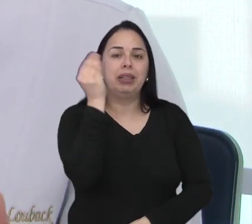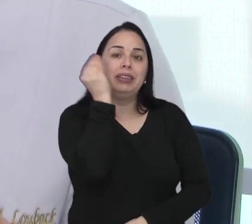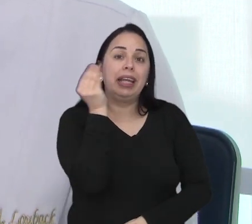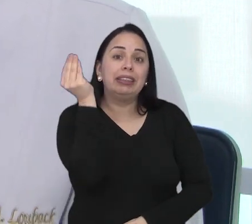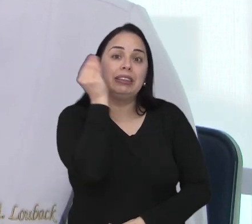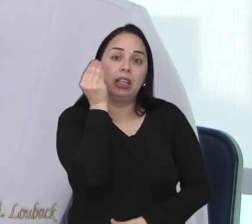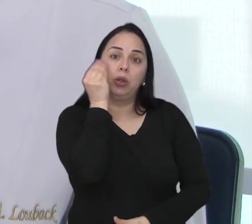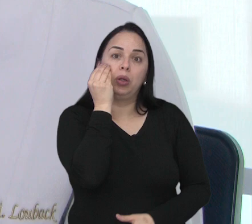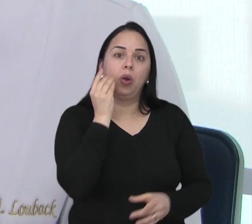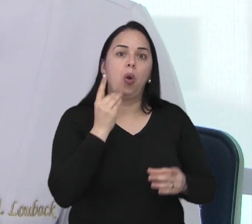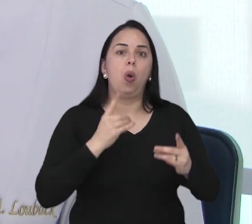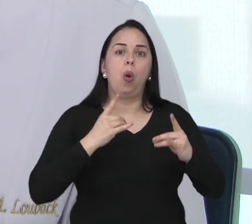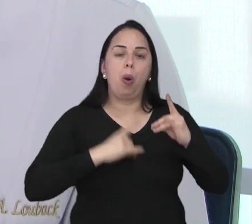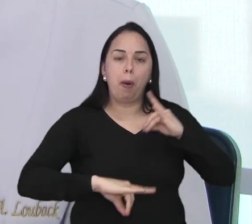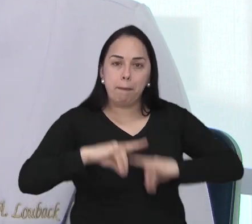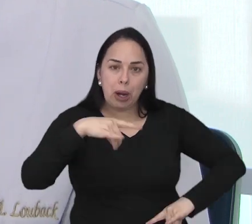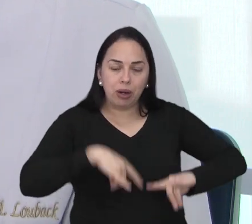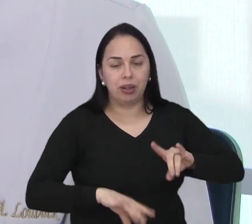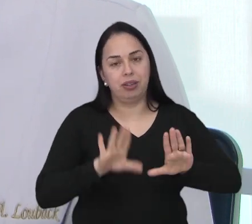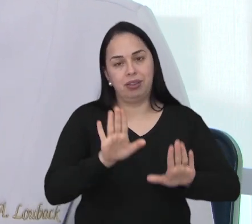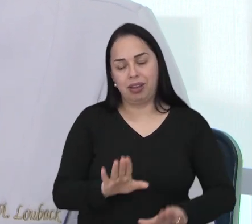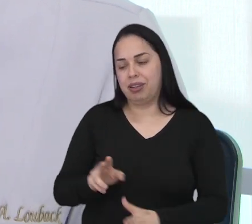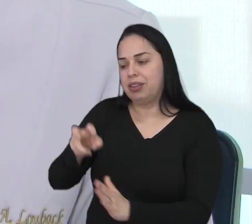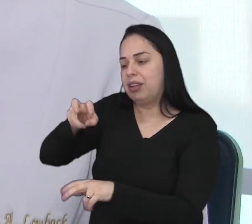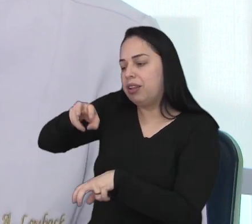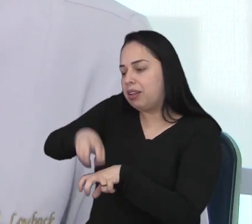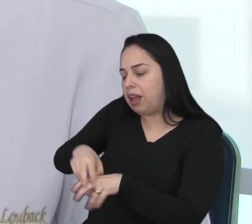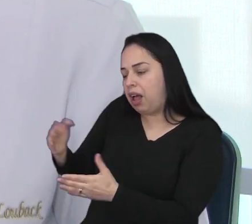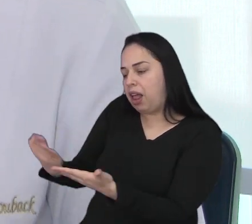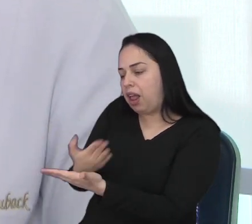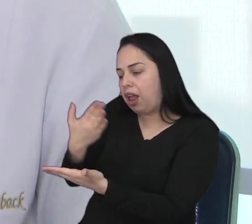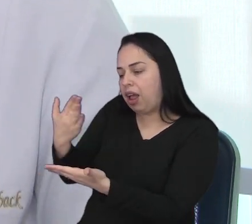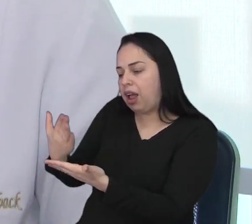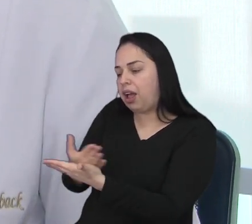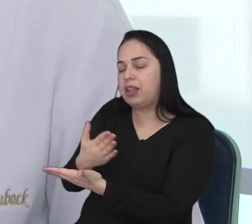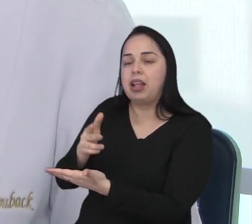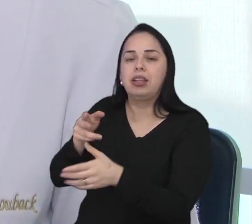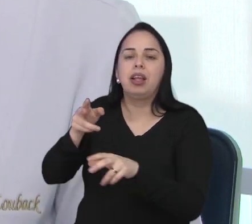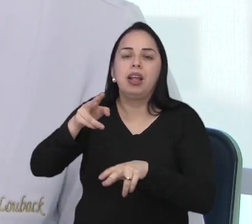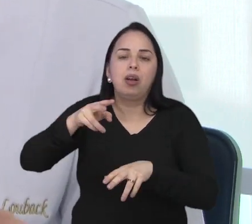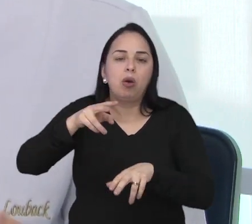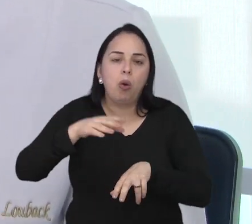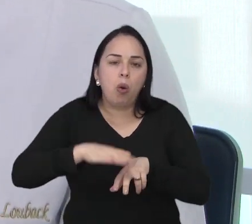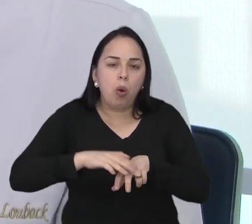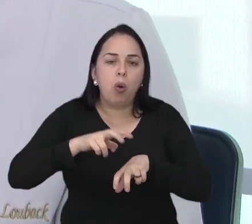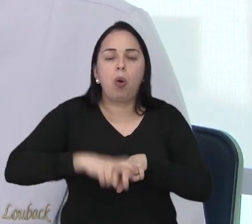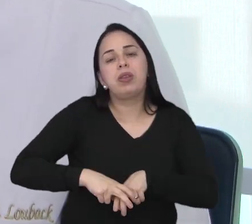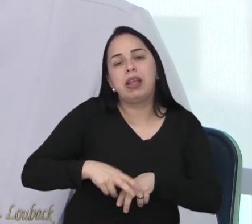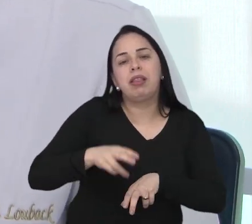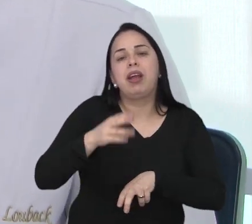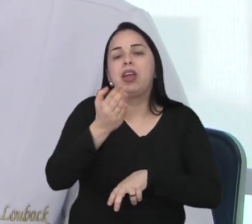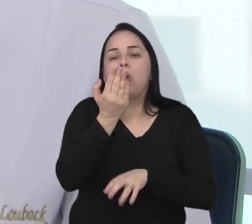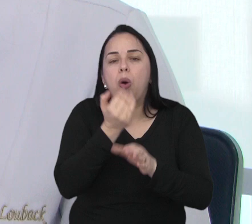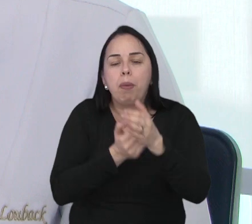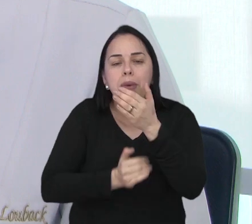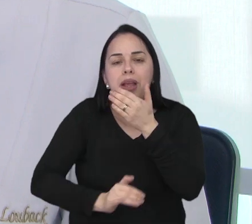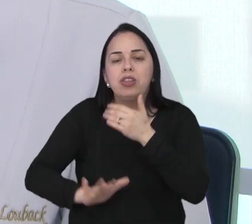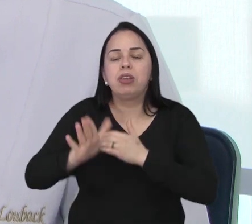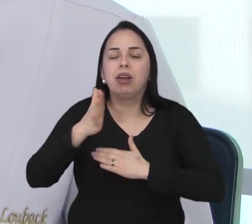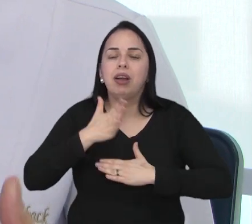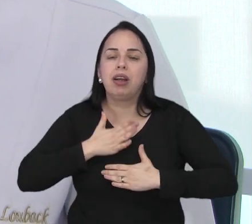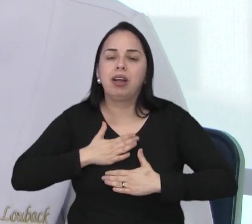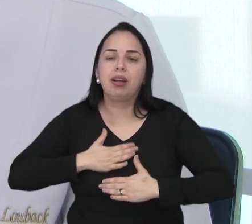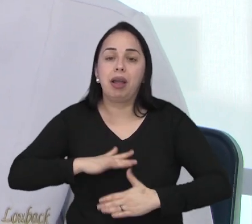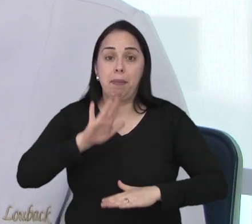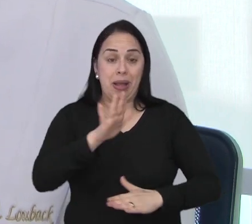muito rápido e em busca de dopamina fácil e barata. Ao invés de sentar um livro, de desfrutar devagar de uma refeição,